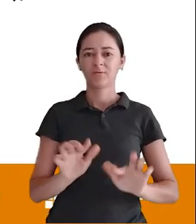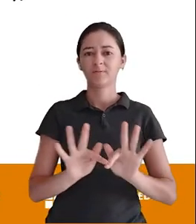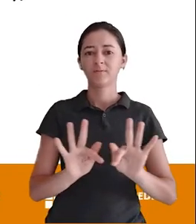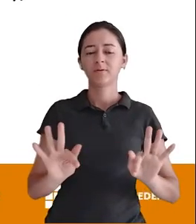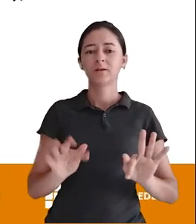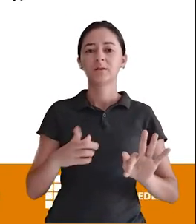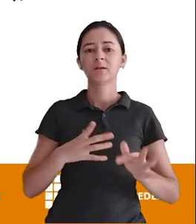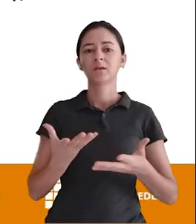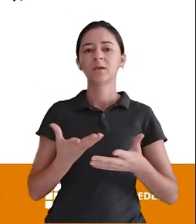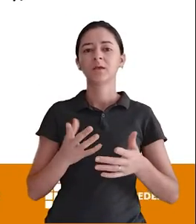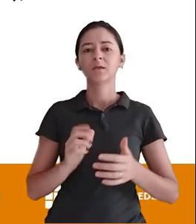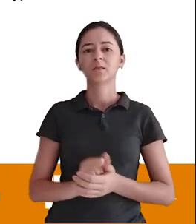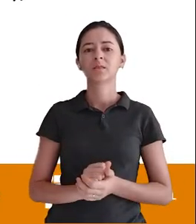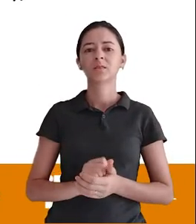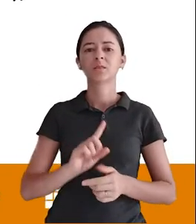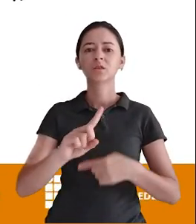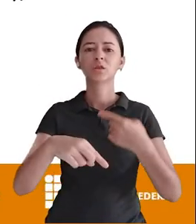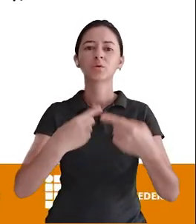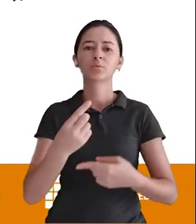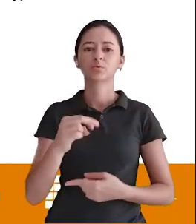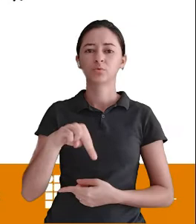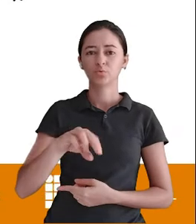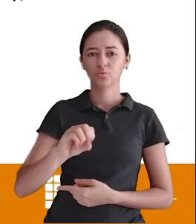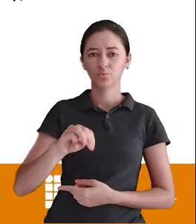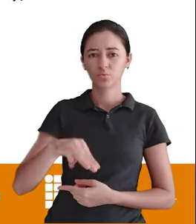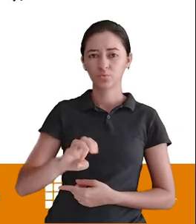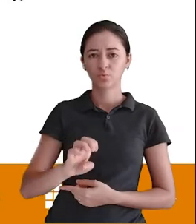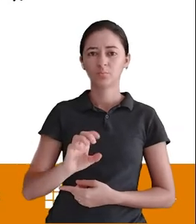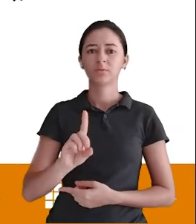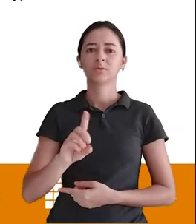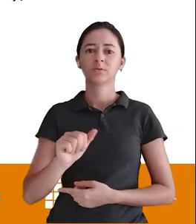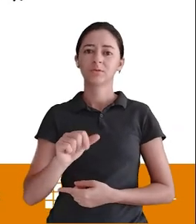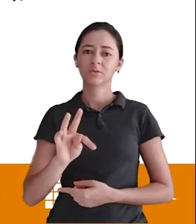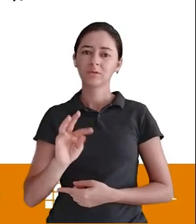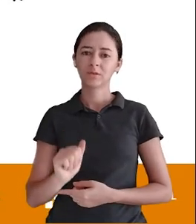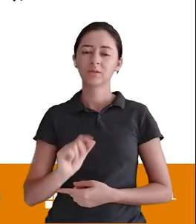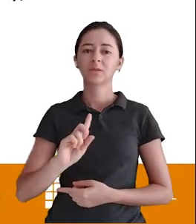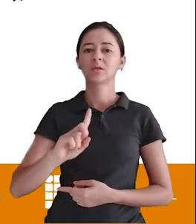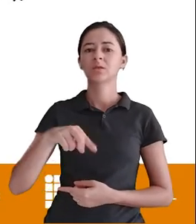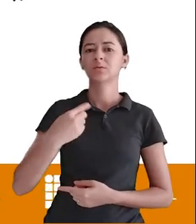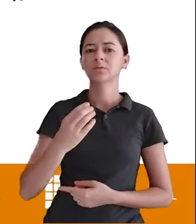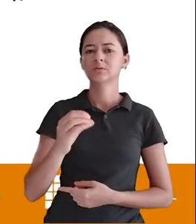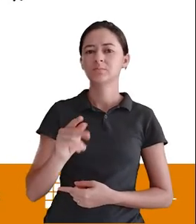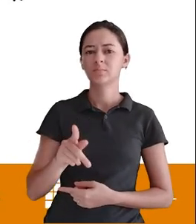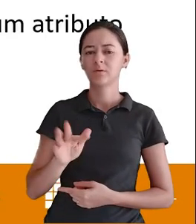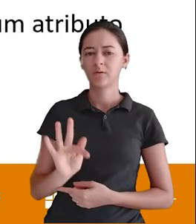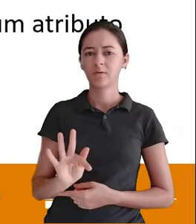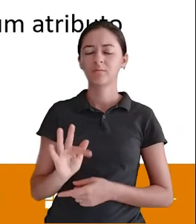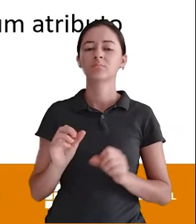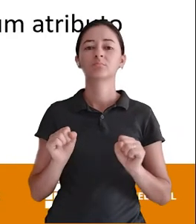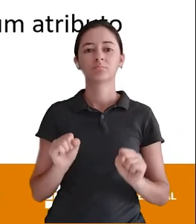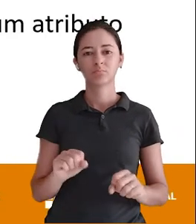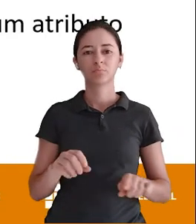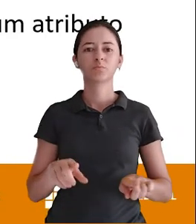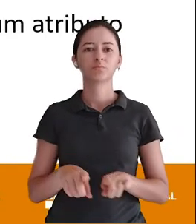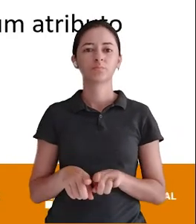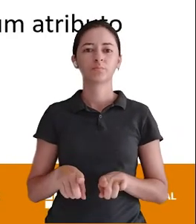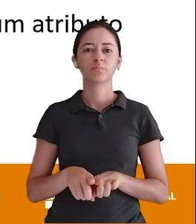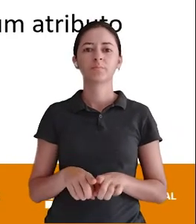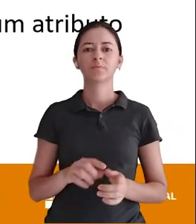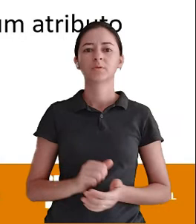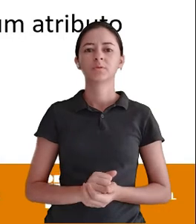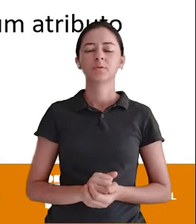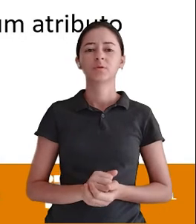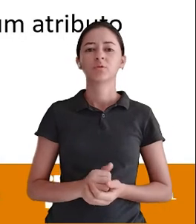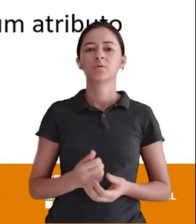Seja aqui Depois de nome Por exemplo Eu quero nome Aí data de nascimento E depois cpf Tem como a gente fazer isso Para a gente